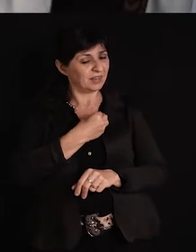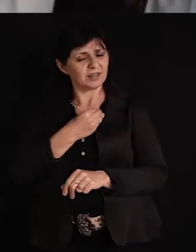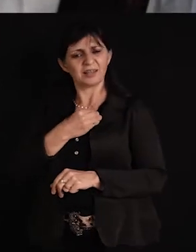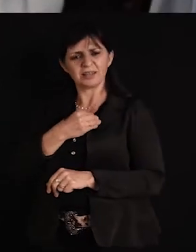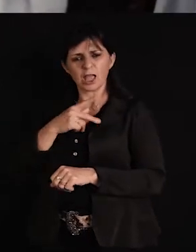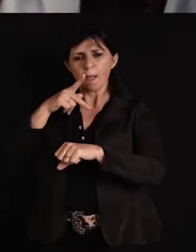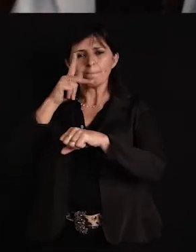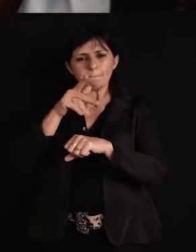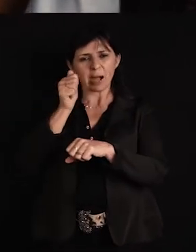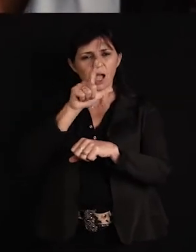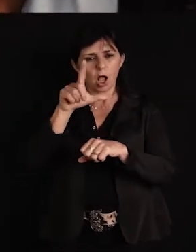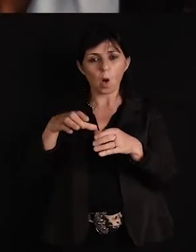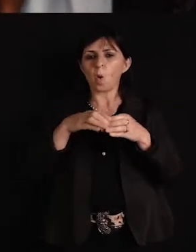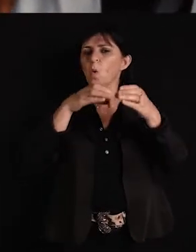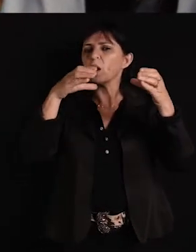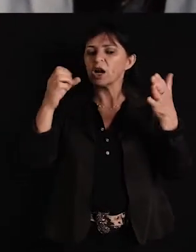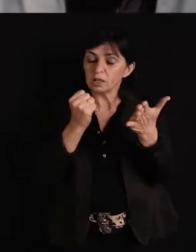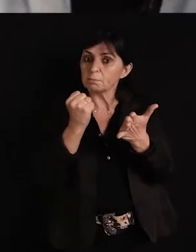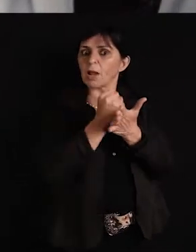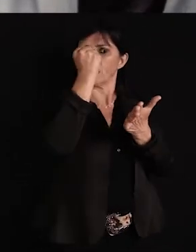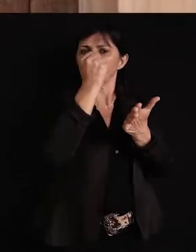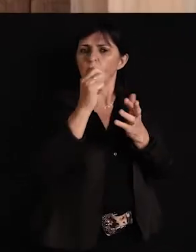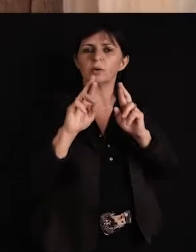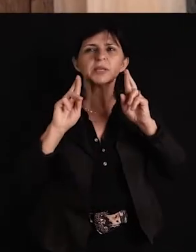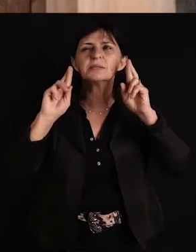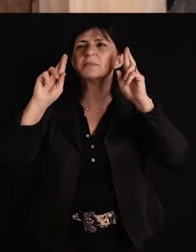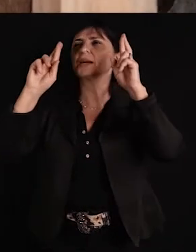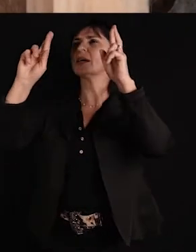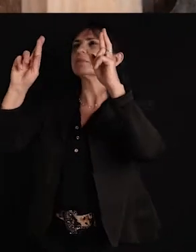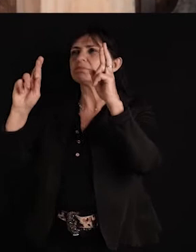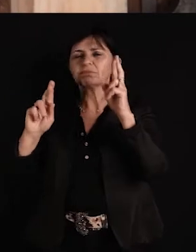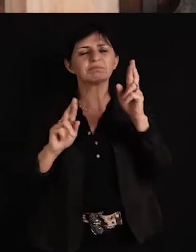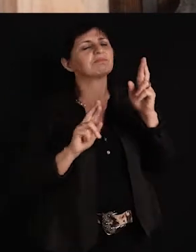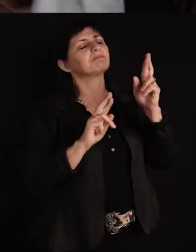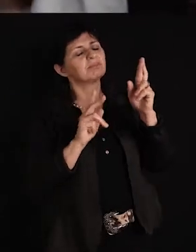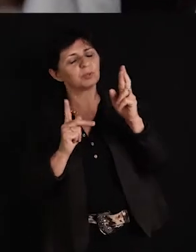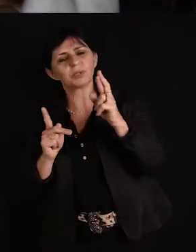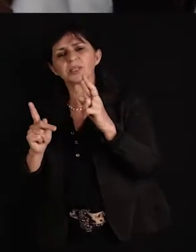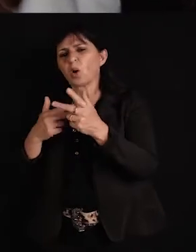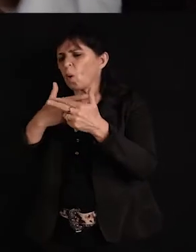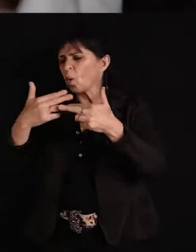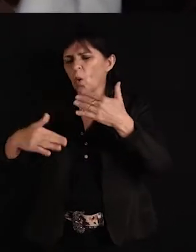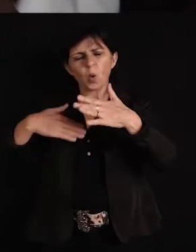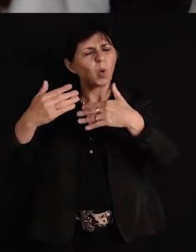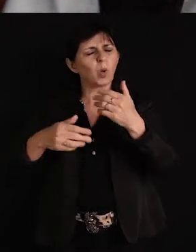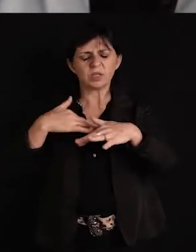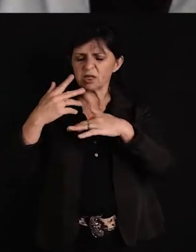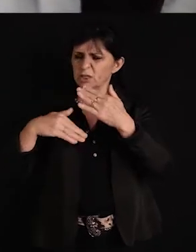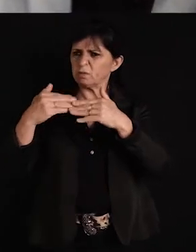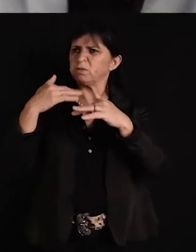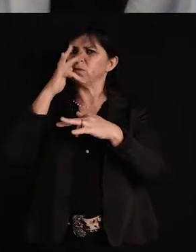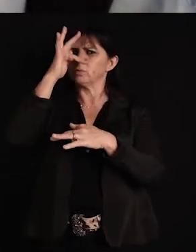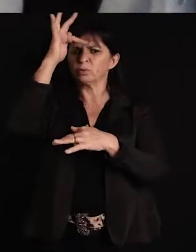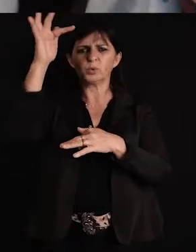Vaiol grande foi o marco de esperança, de fartura, de progresso e